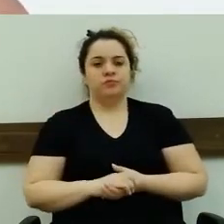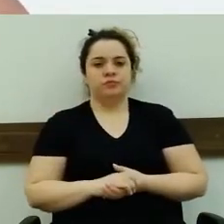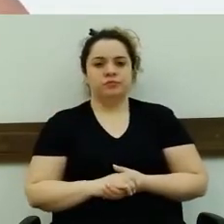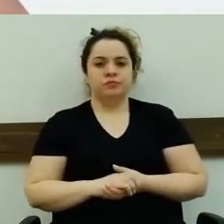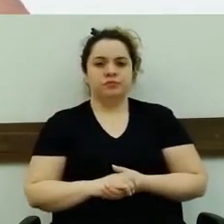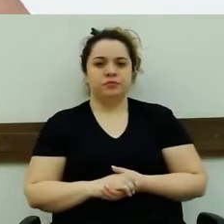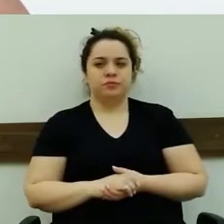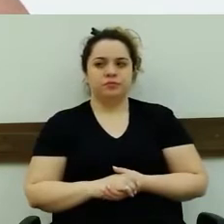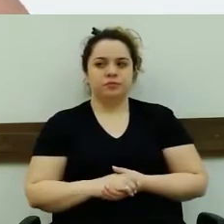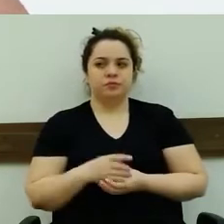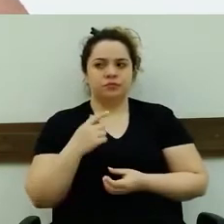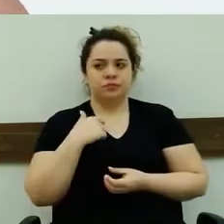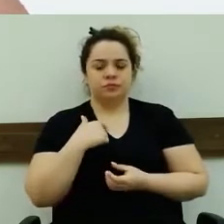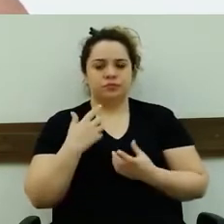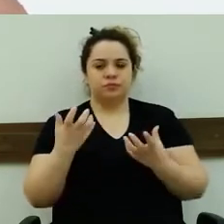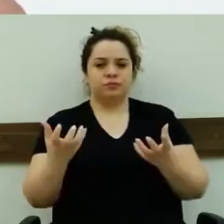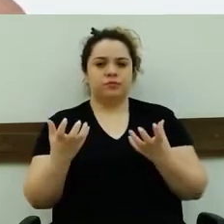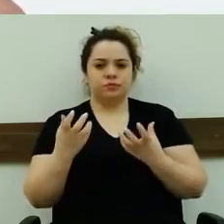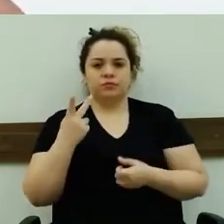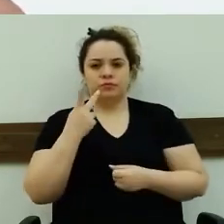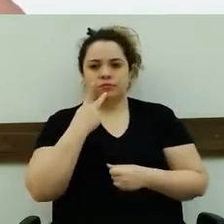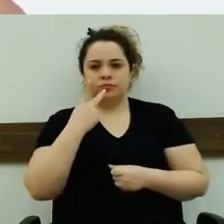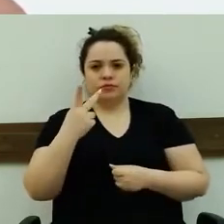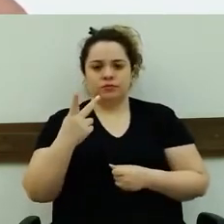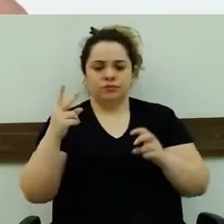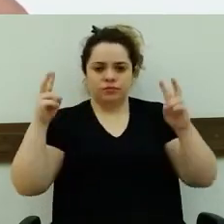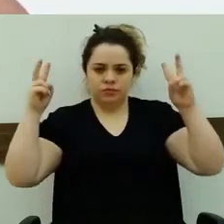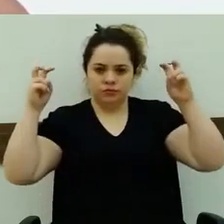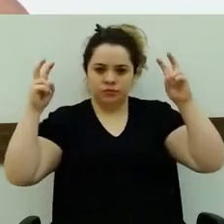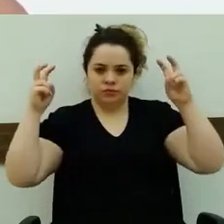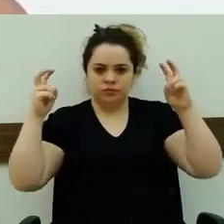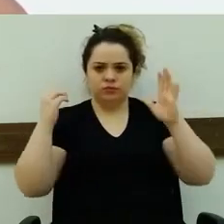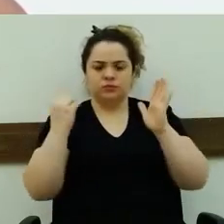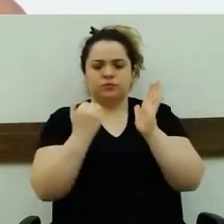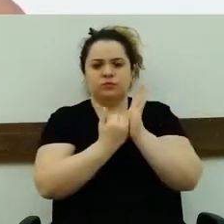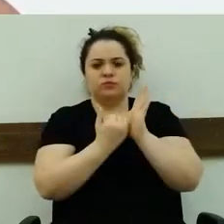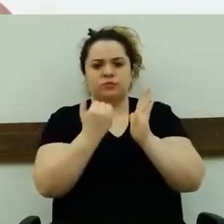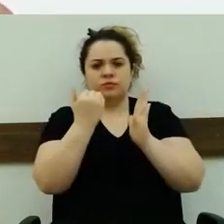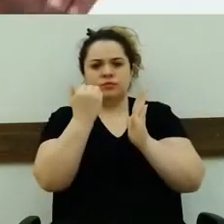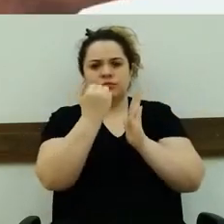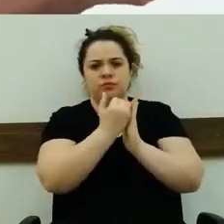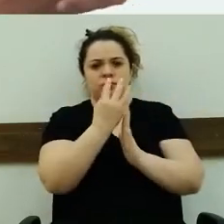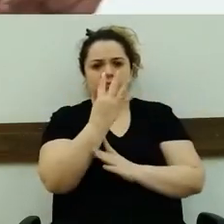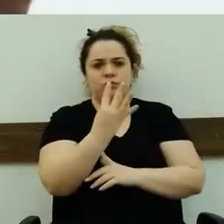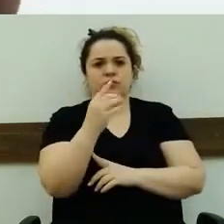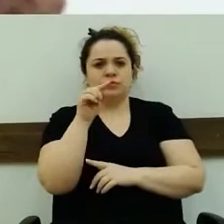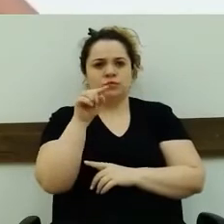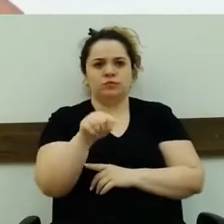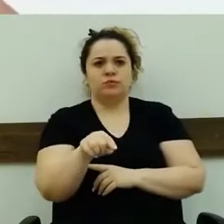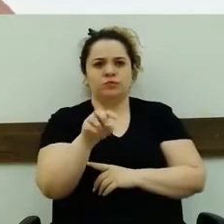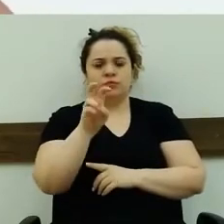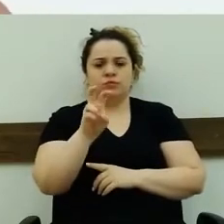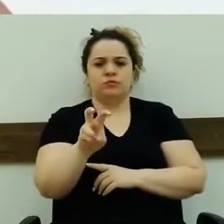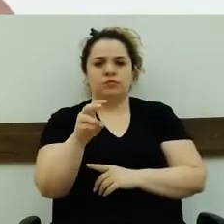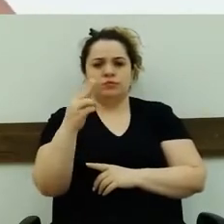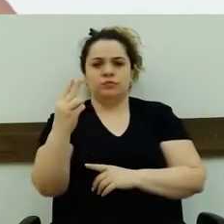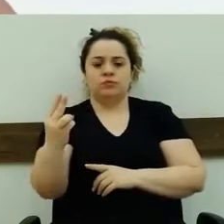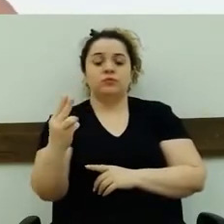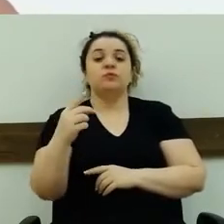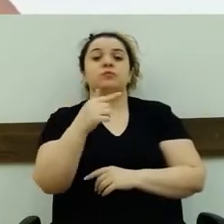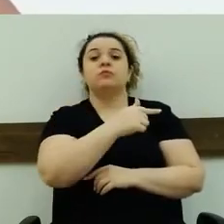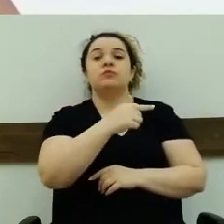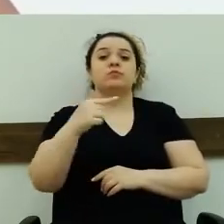Eu quero falar da questão do aumento do 4.52, mas na semana que vem, quando ele for na plenária,